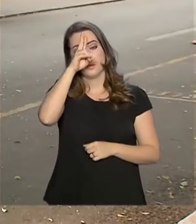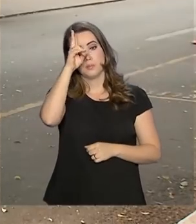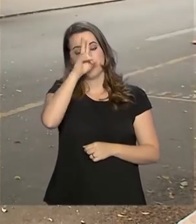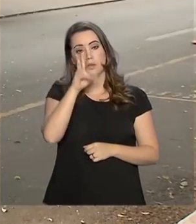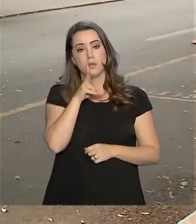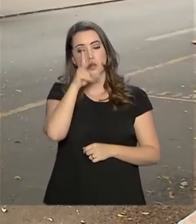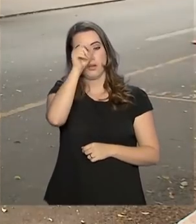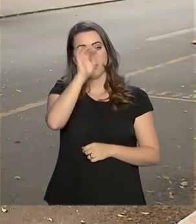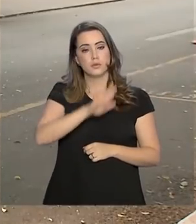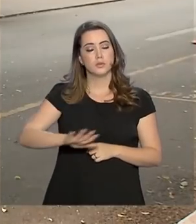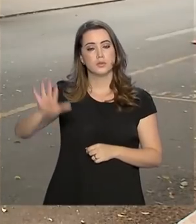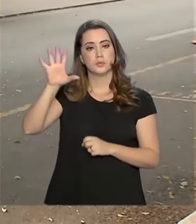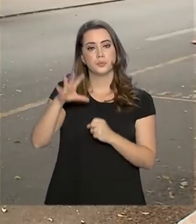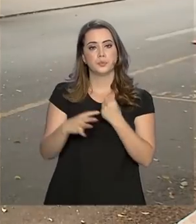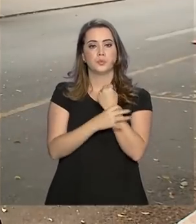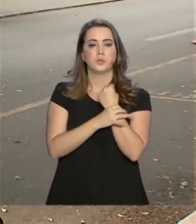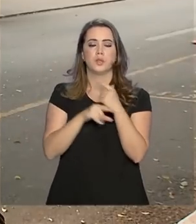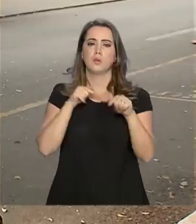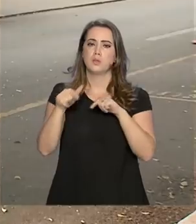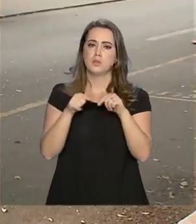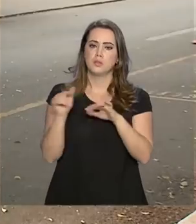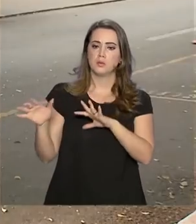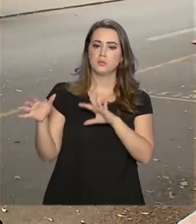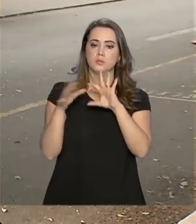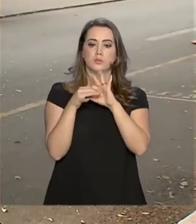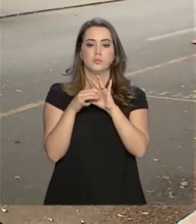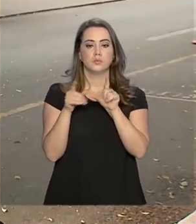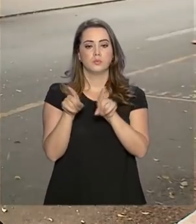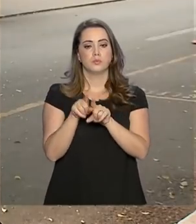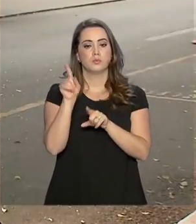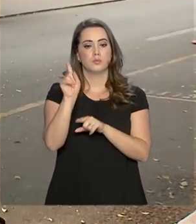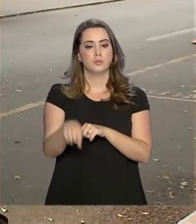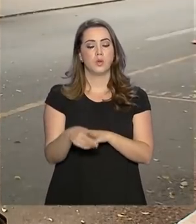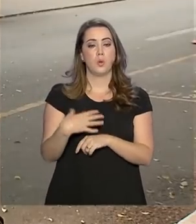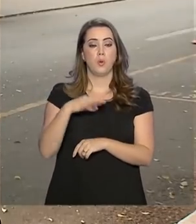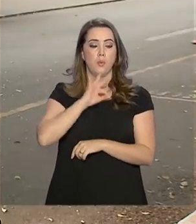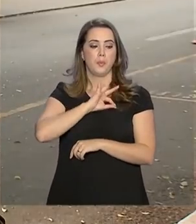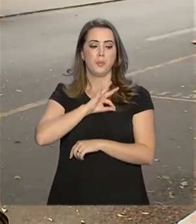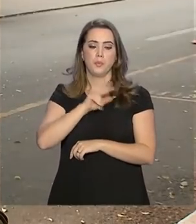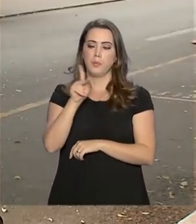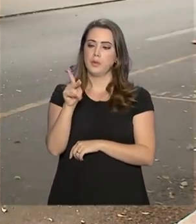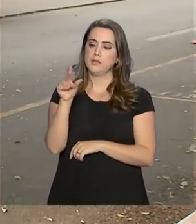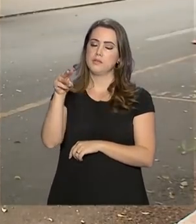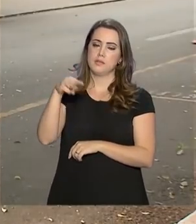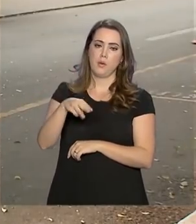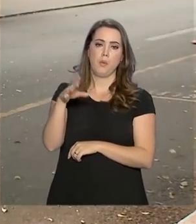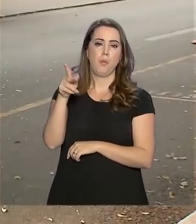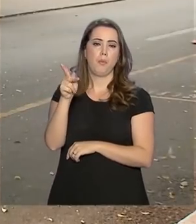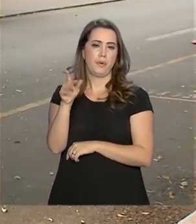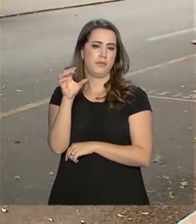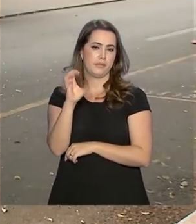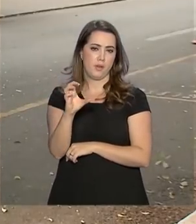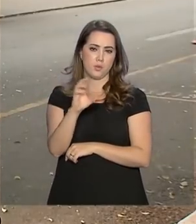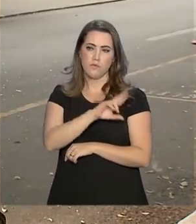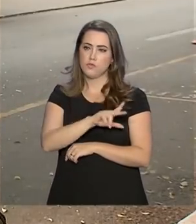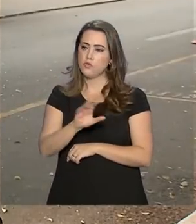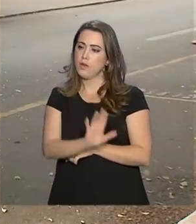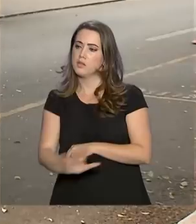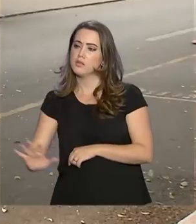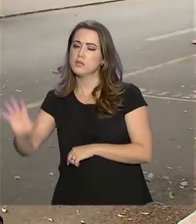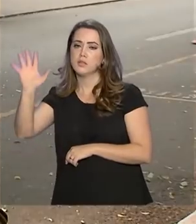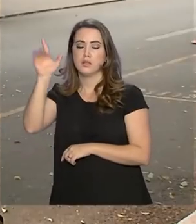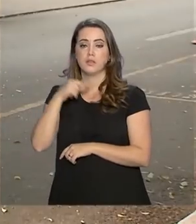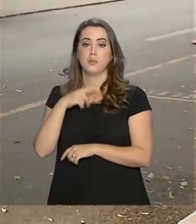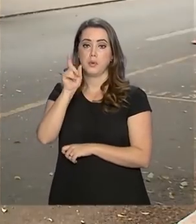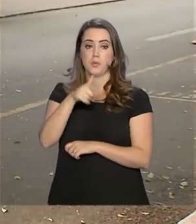a Força Nacional de Segurança, ela atua em conjunto, um conjunto entre os policiais militares, policiais civis de vários estados, também técnicos